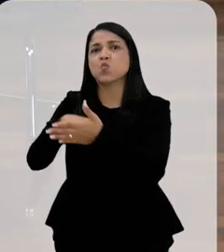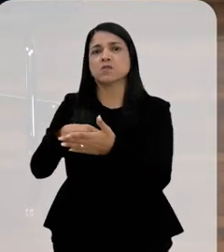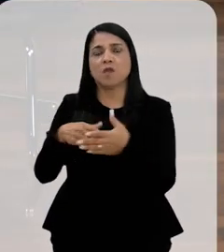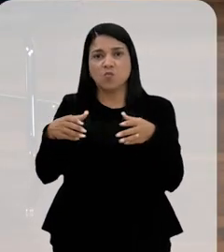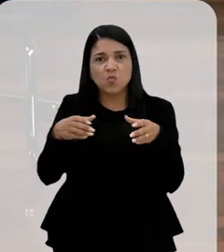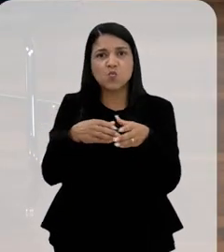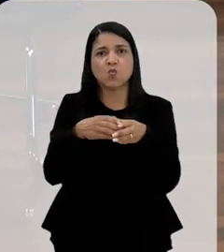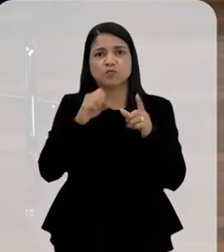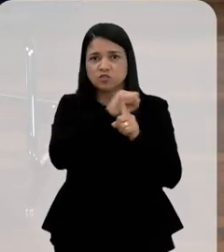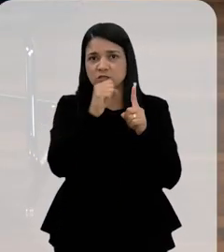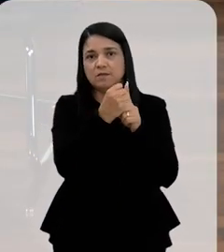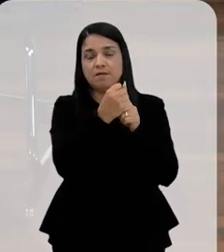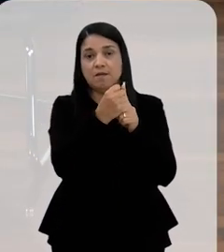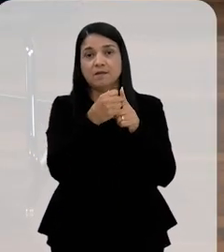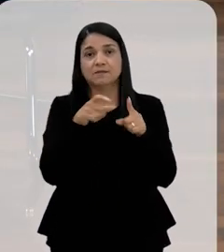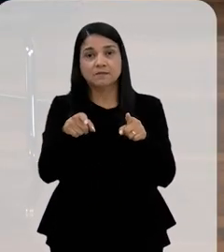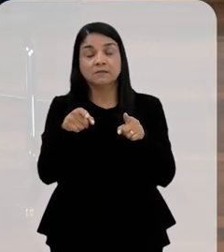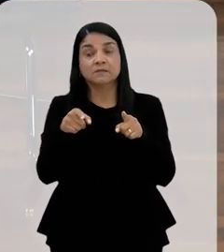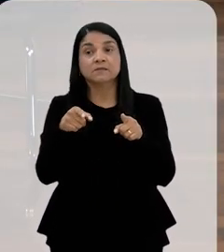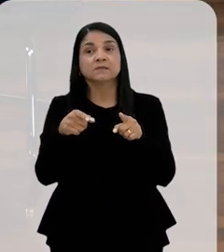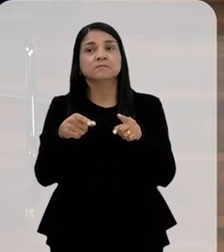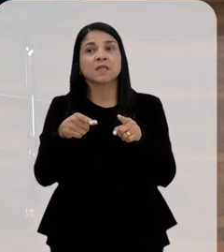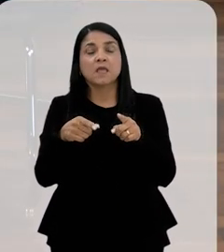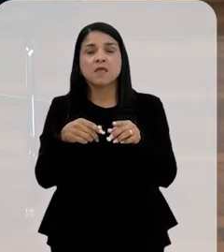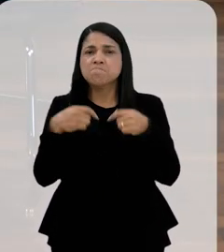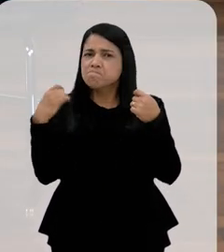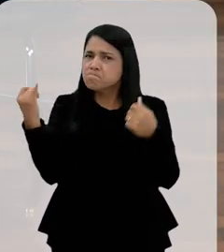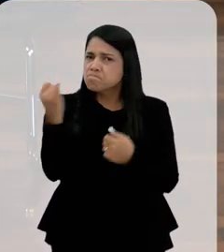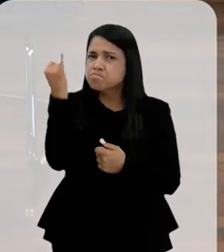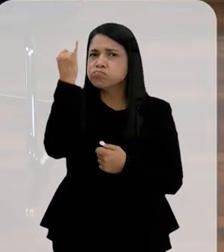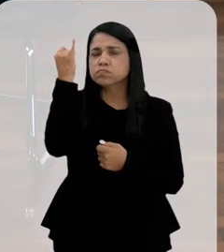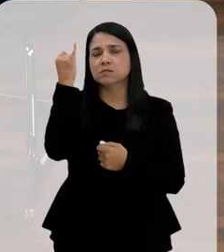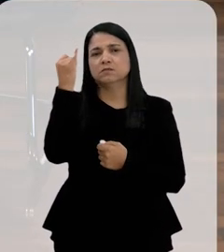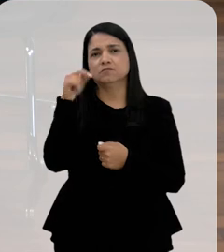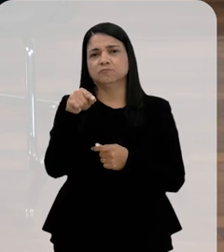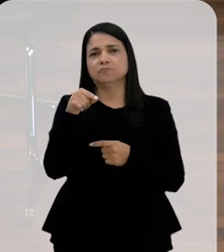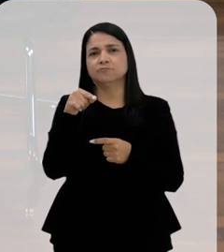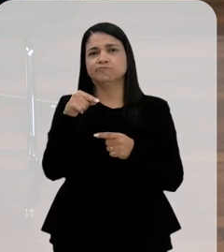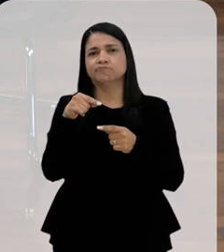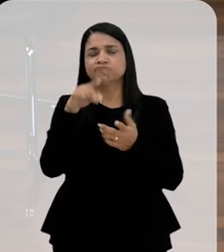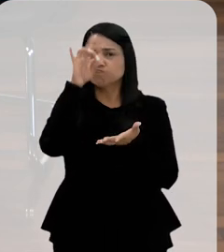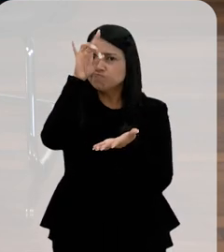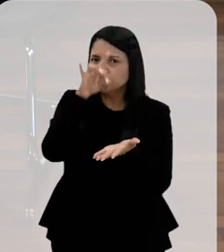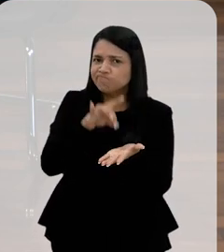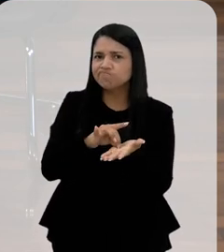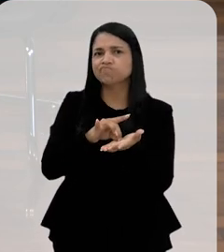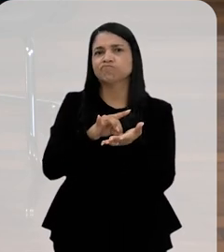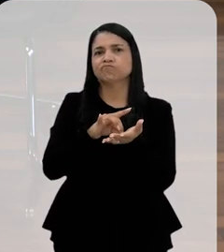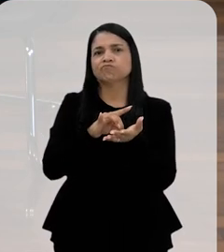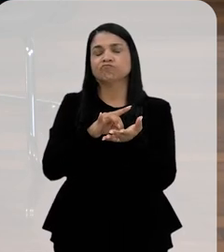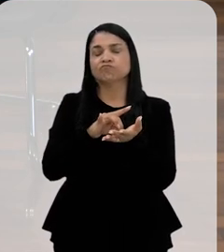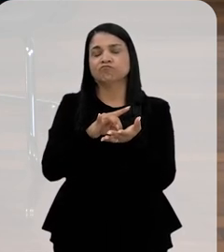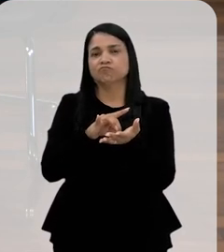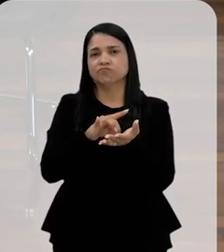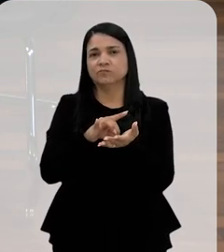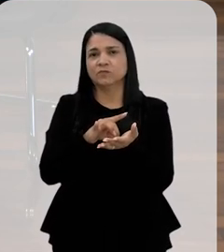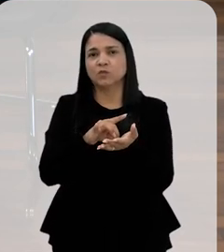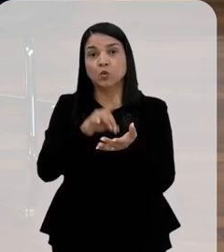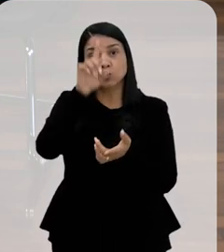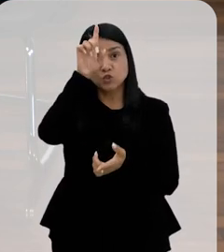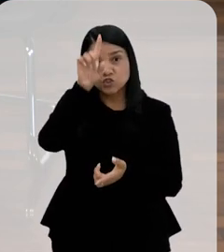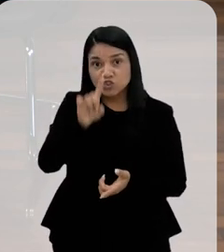Bom, muito importante é trazer essa pontuação, ou seja, estabelecer o verdadeiro fluxo